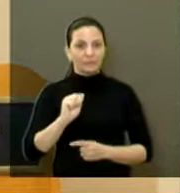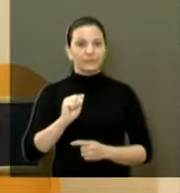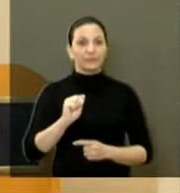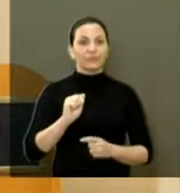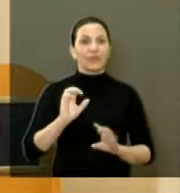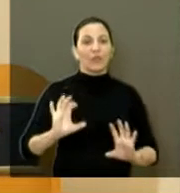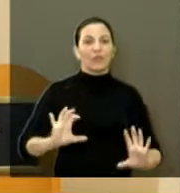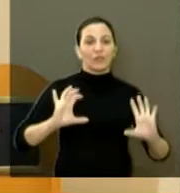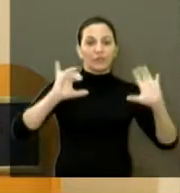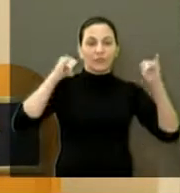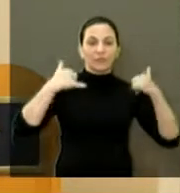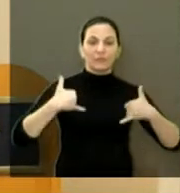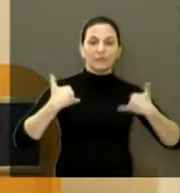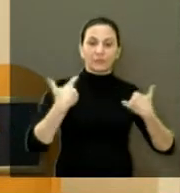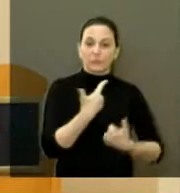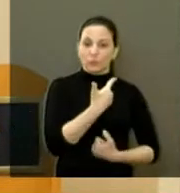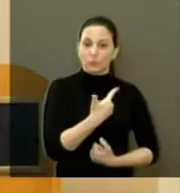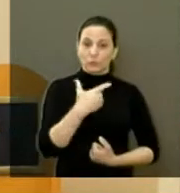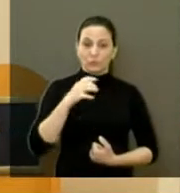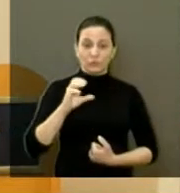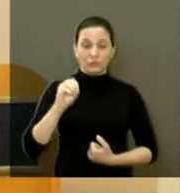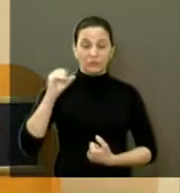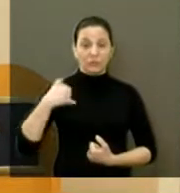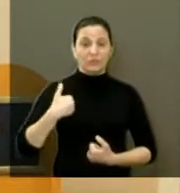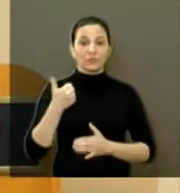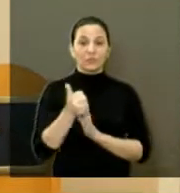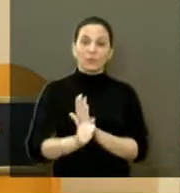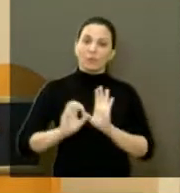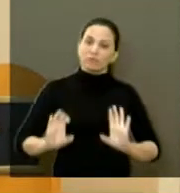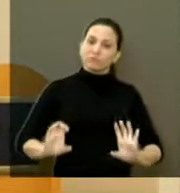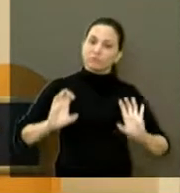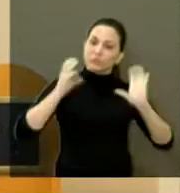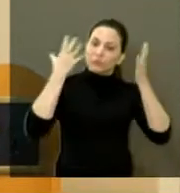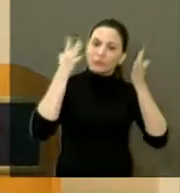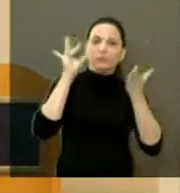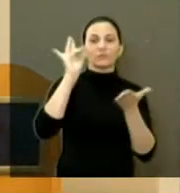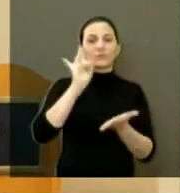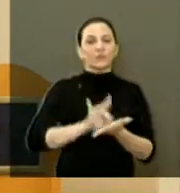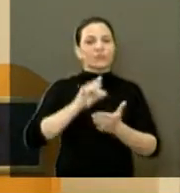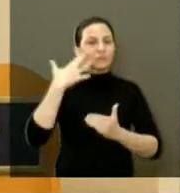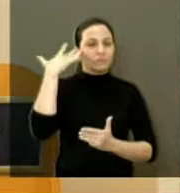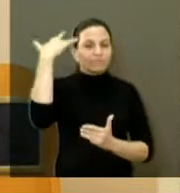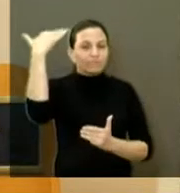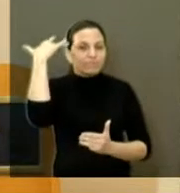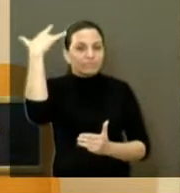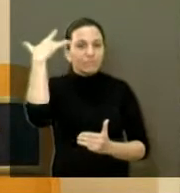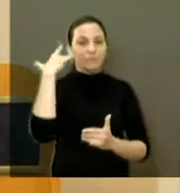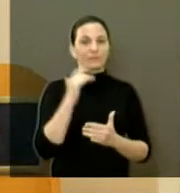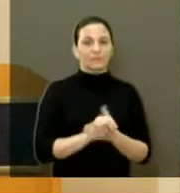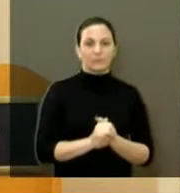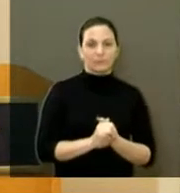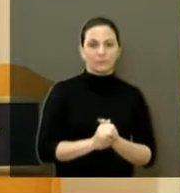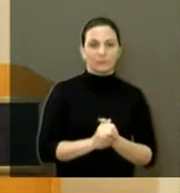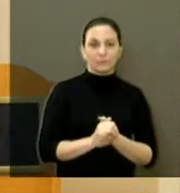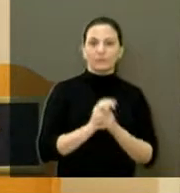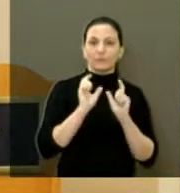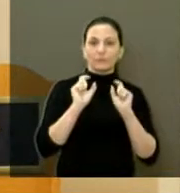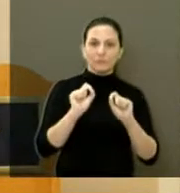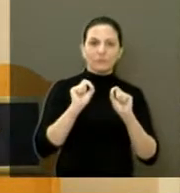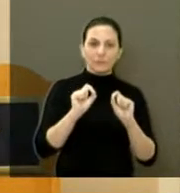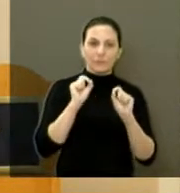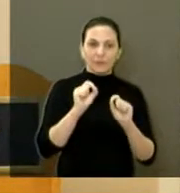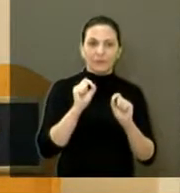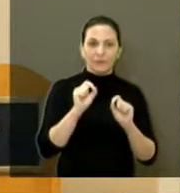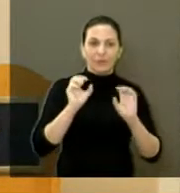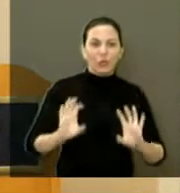anos, aconteceram e foi um grande sucesso. Tornaram-se dessa forma as